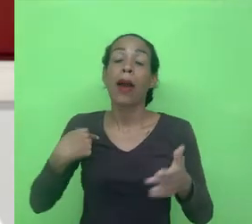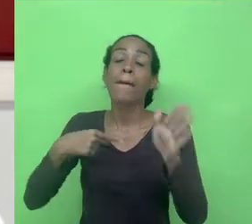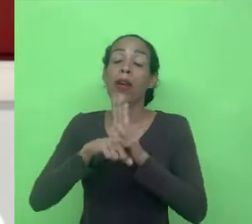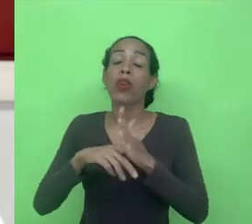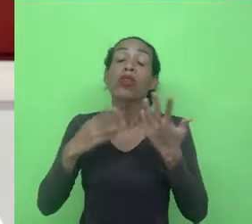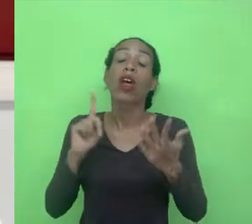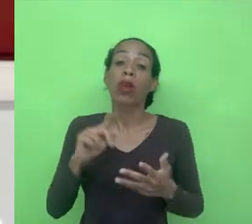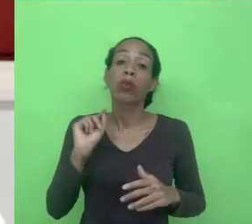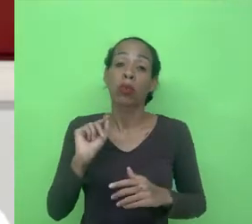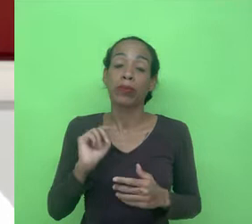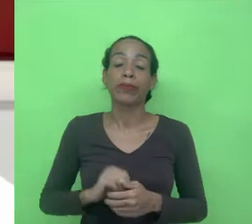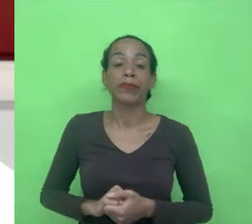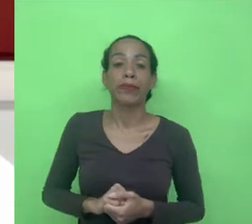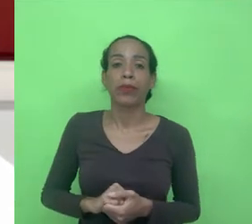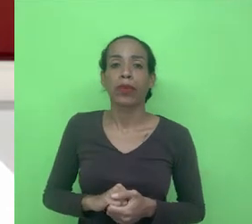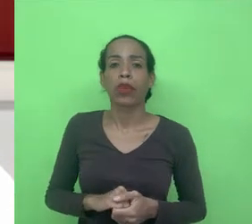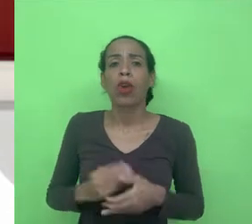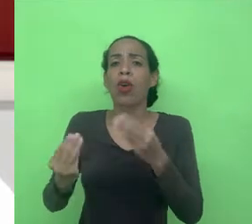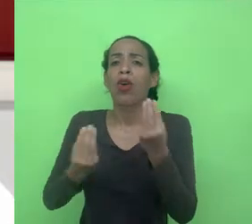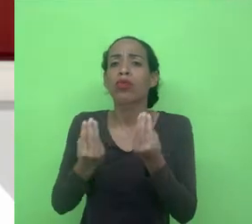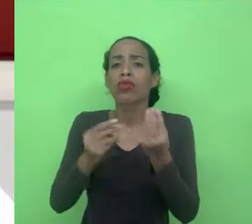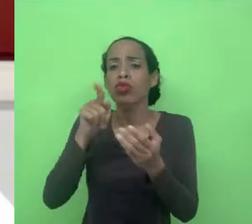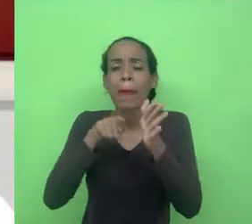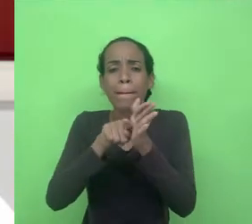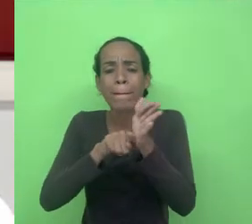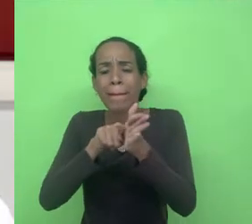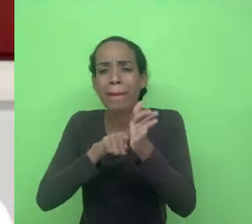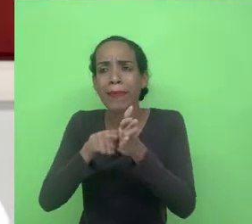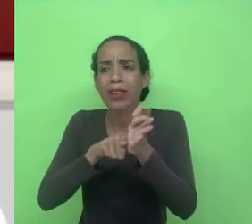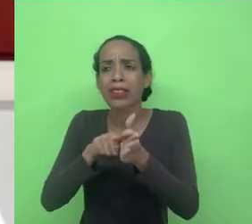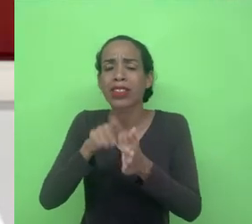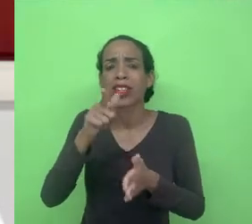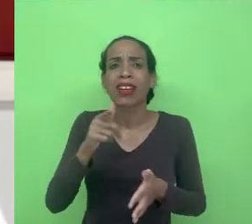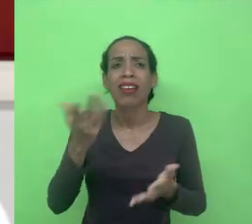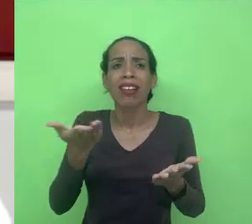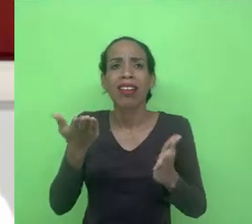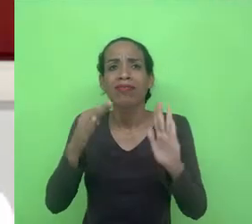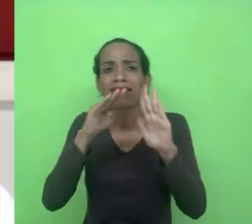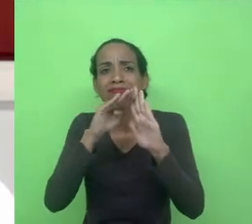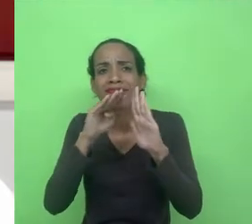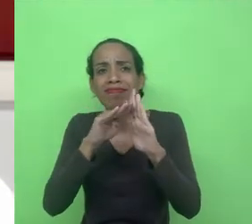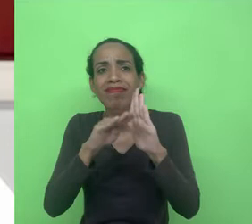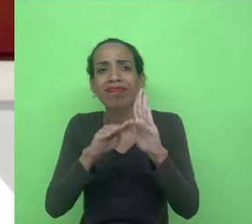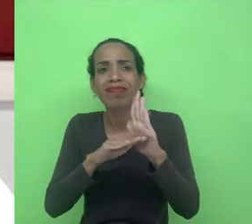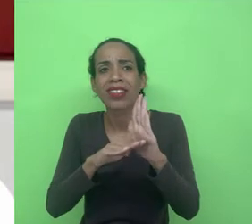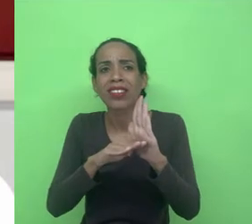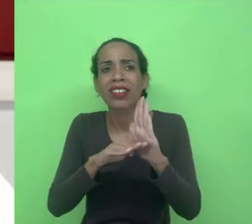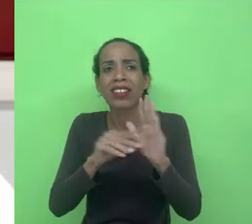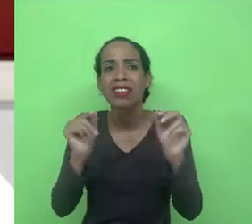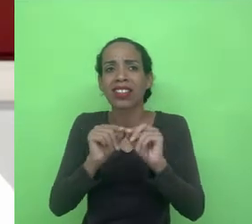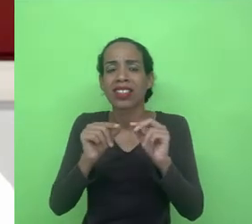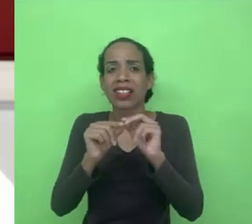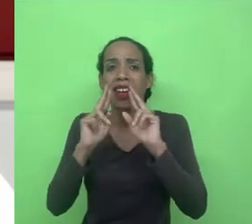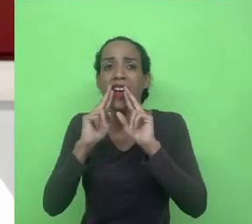é, com a sua pesquisa, você planeja objetivamente resolver algum